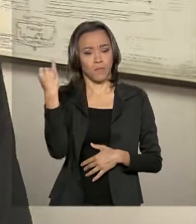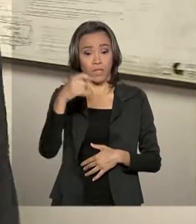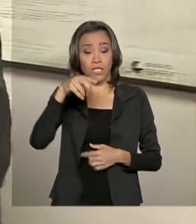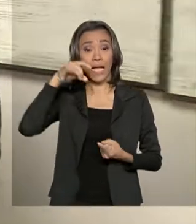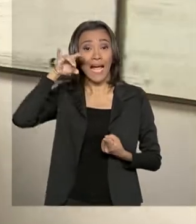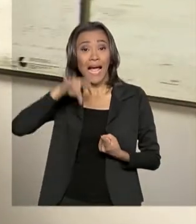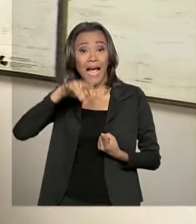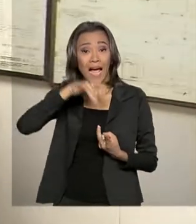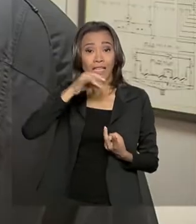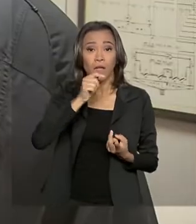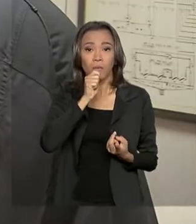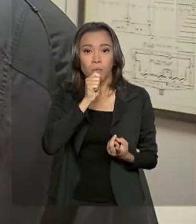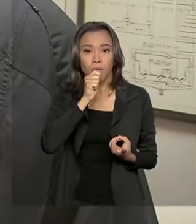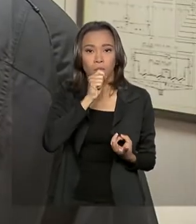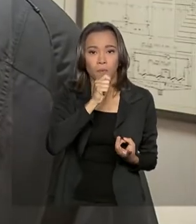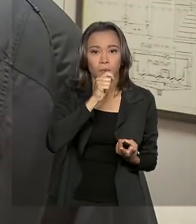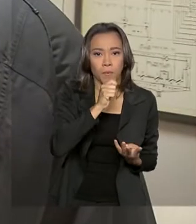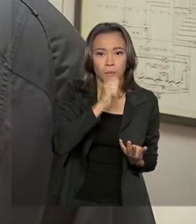tem um significado.